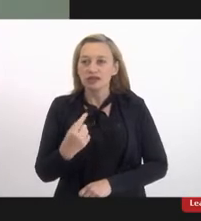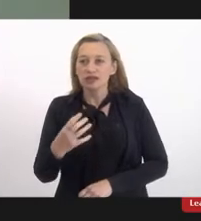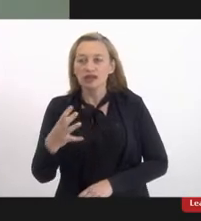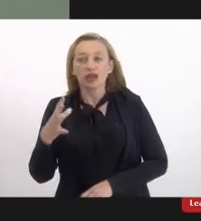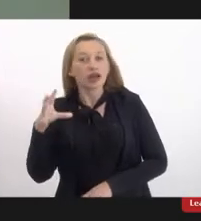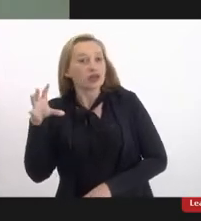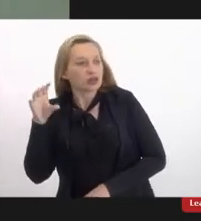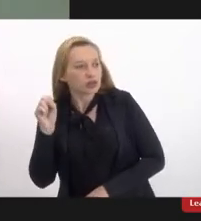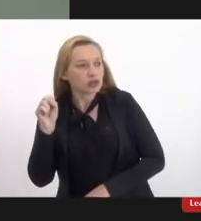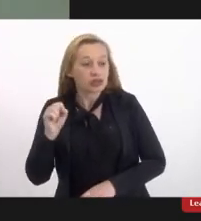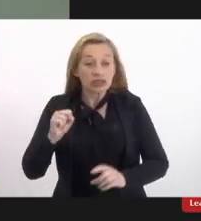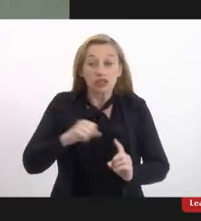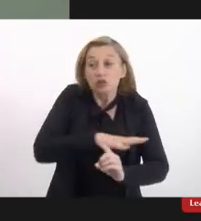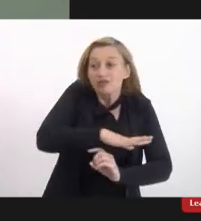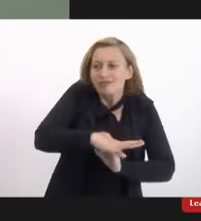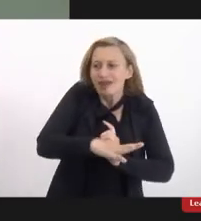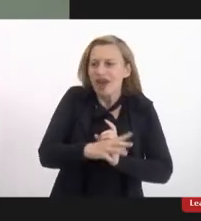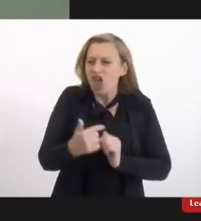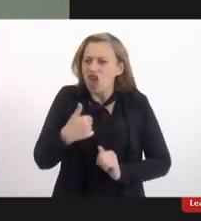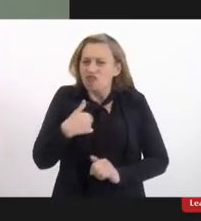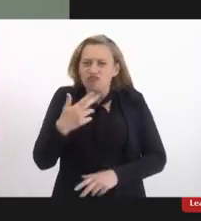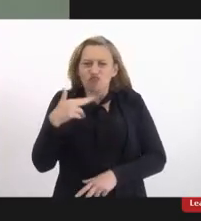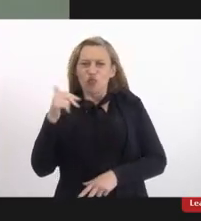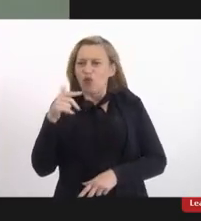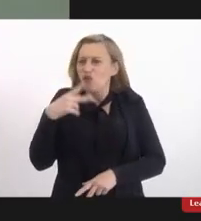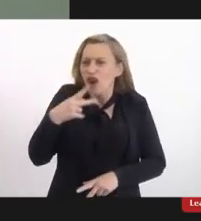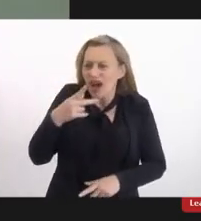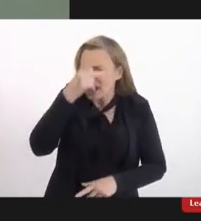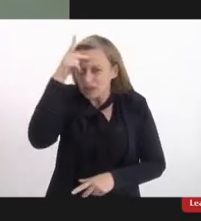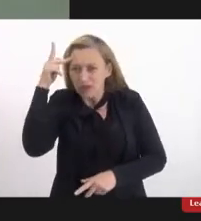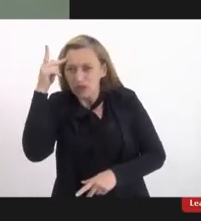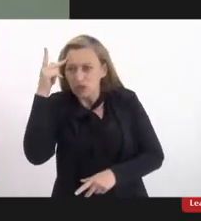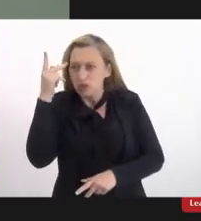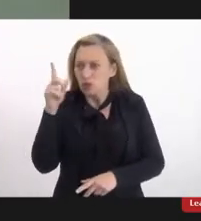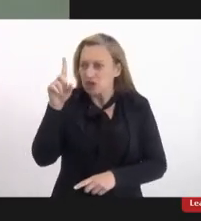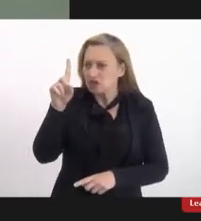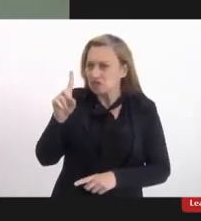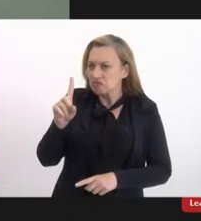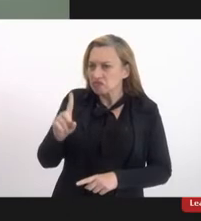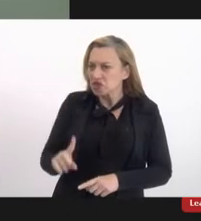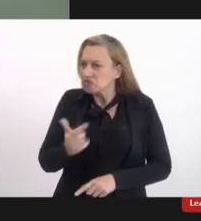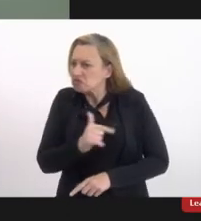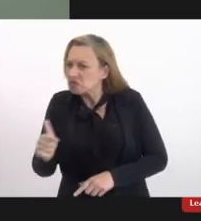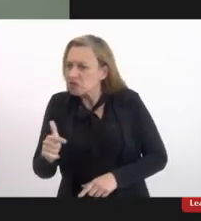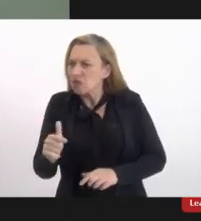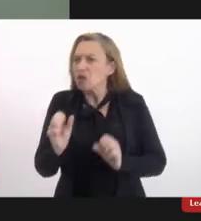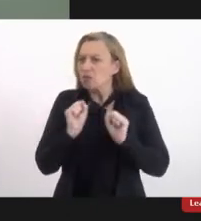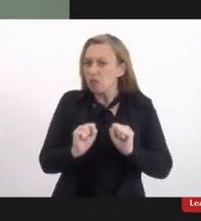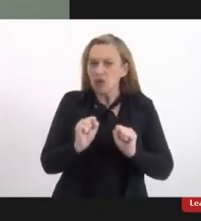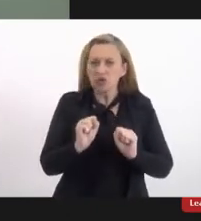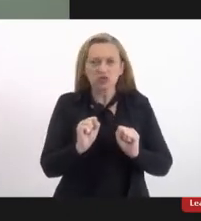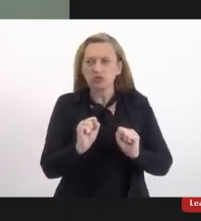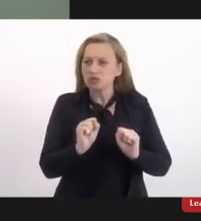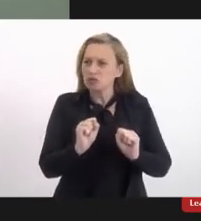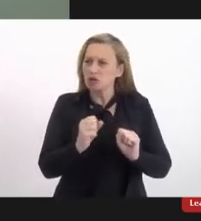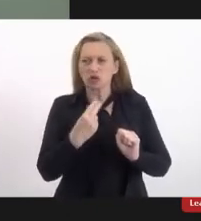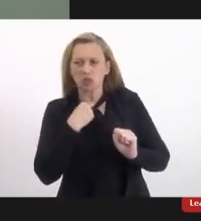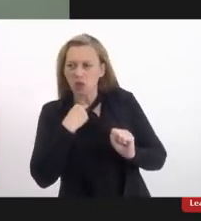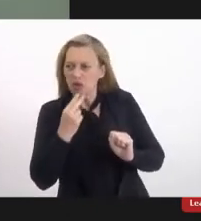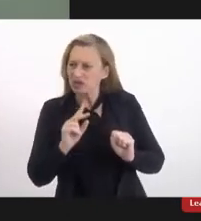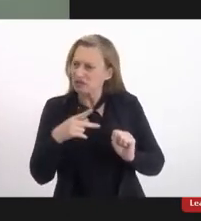da sociedade, porque eu nunca vou dizer que as pessoas sem deficiência não possam falar sobre pessoas com deficiência, não.